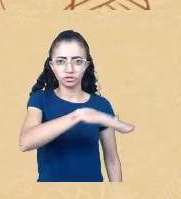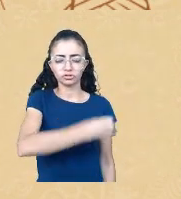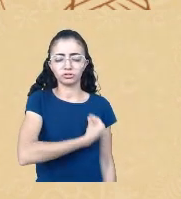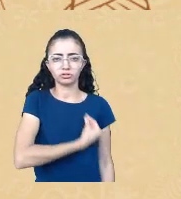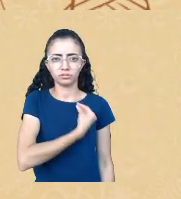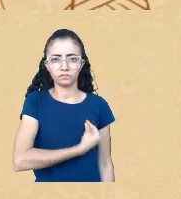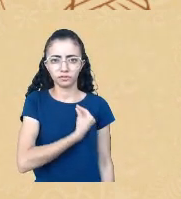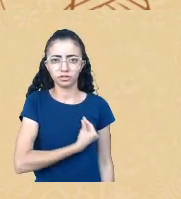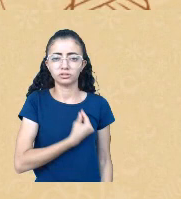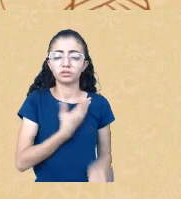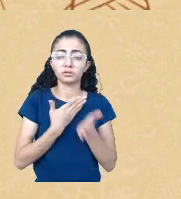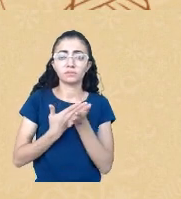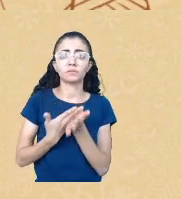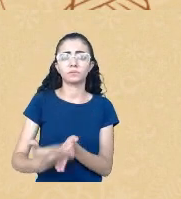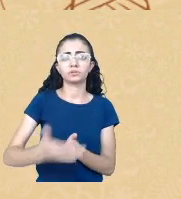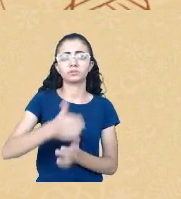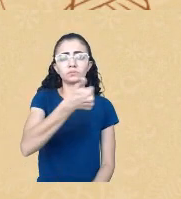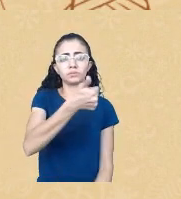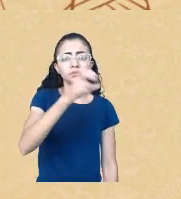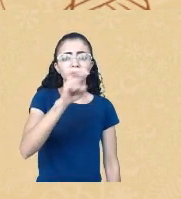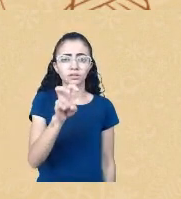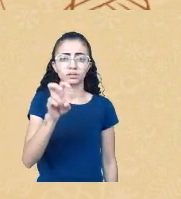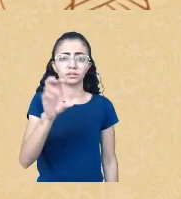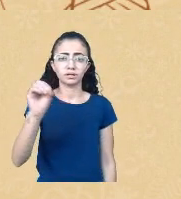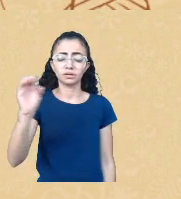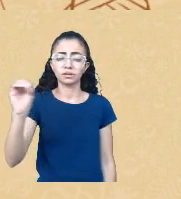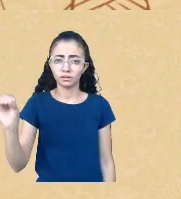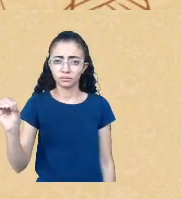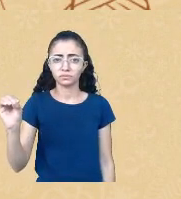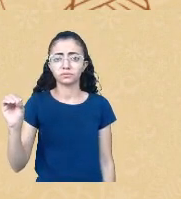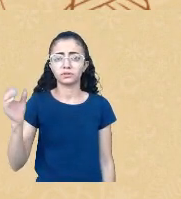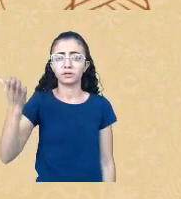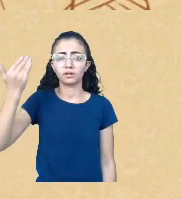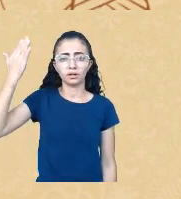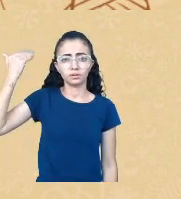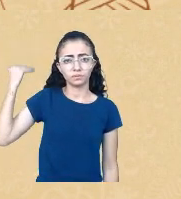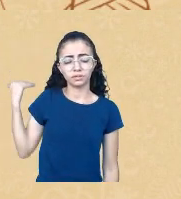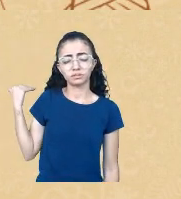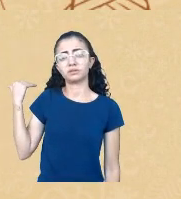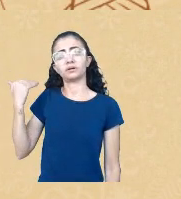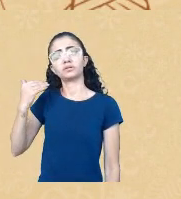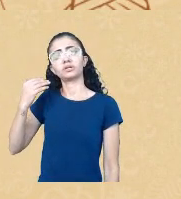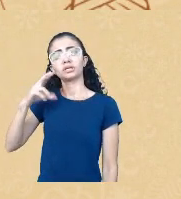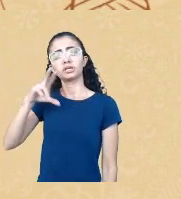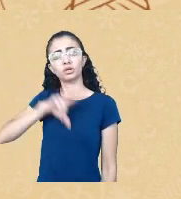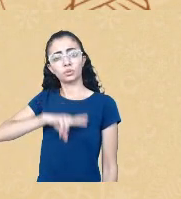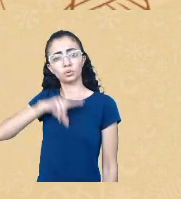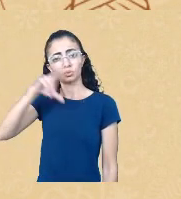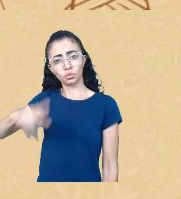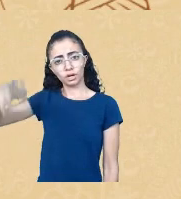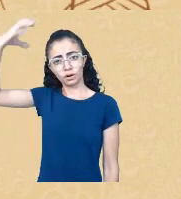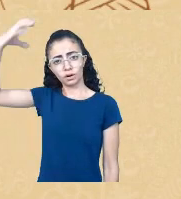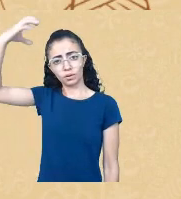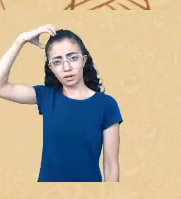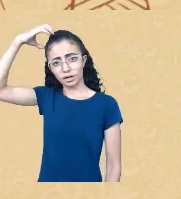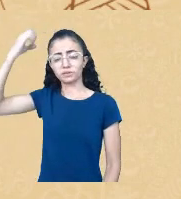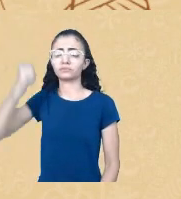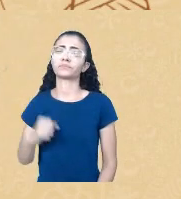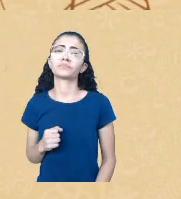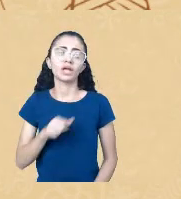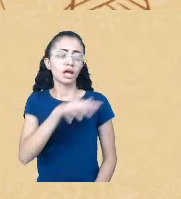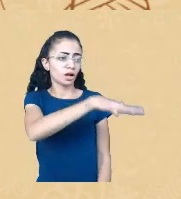capitanias hereditárias, né, em que a coroa portuguesa doava pedaços de terra que hoje